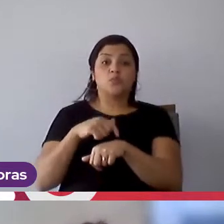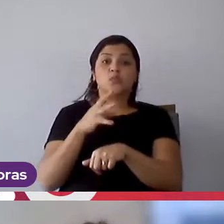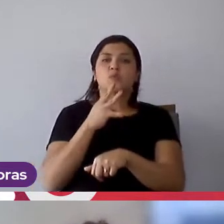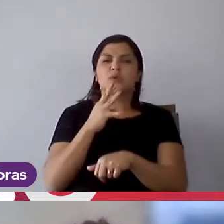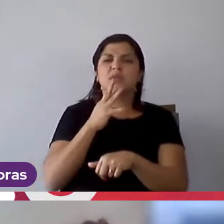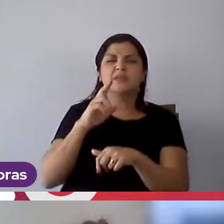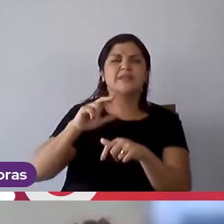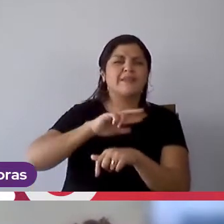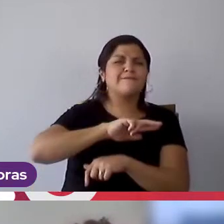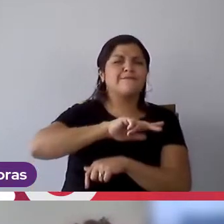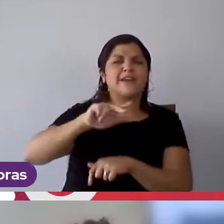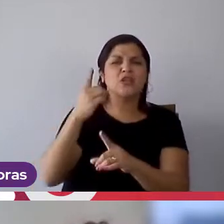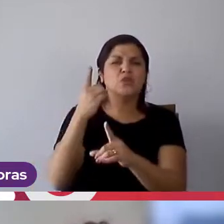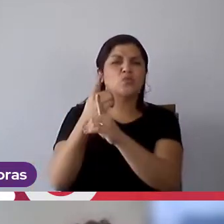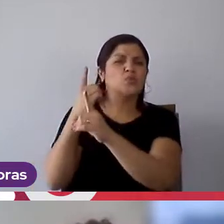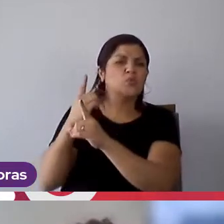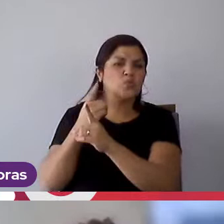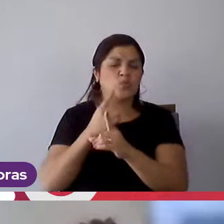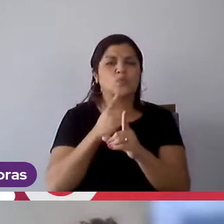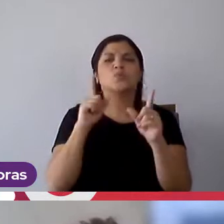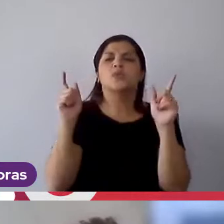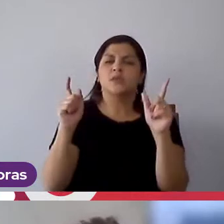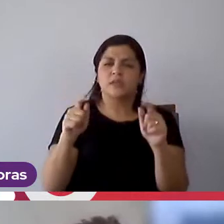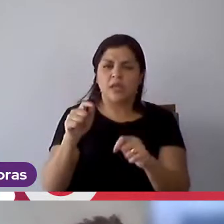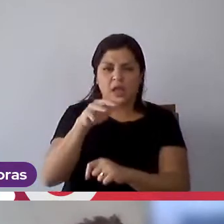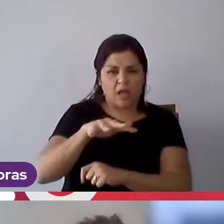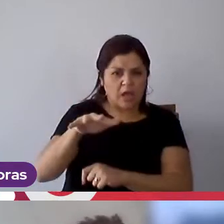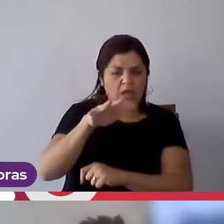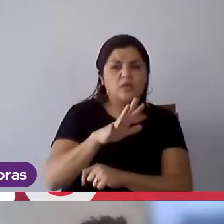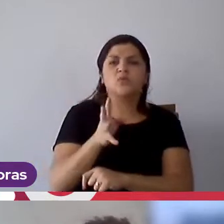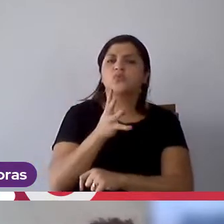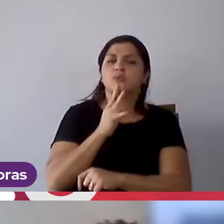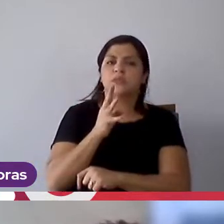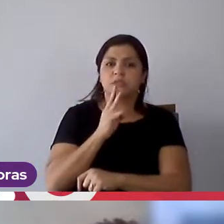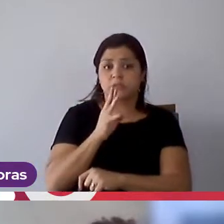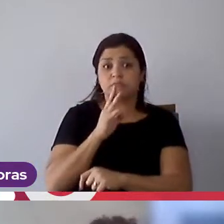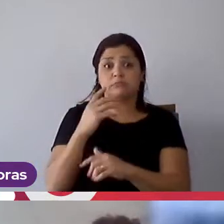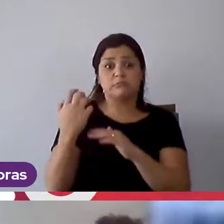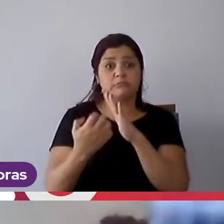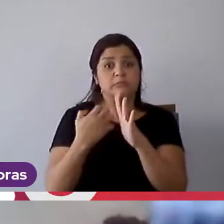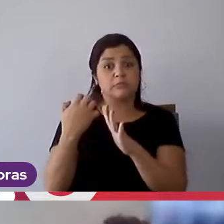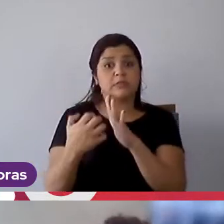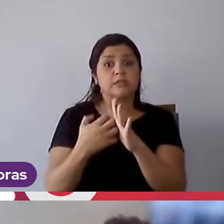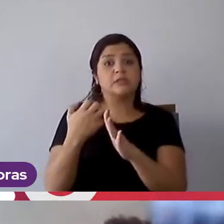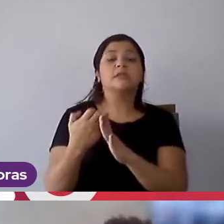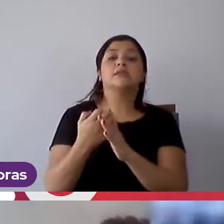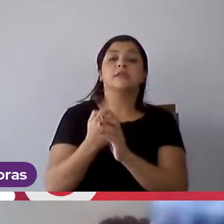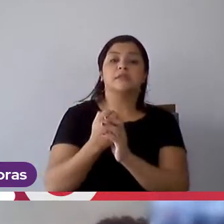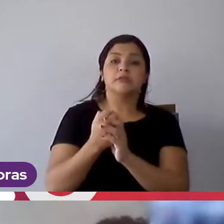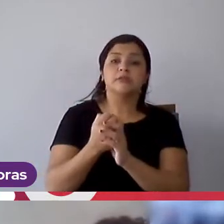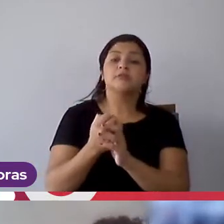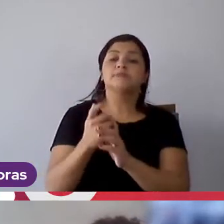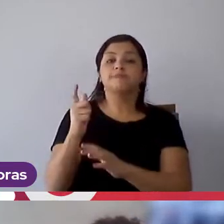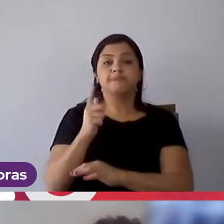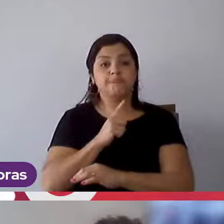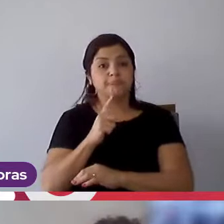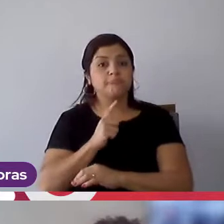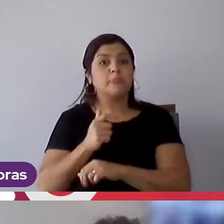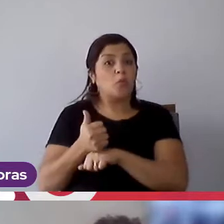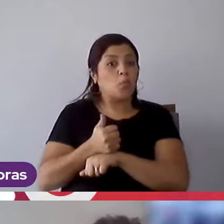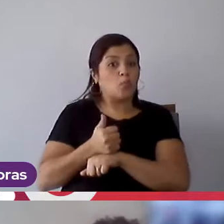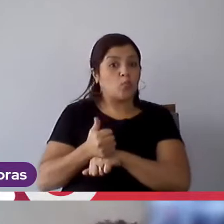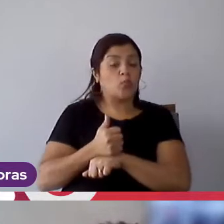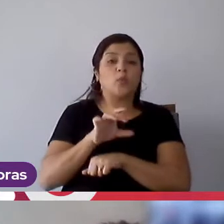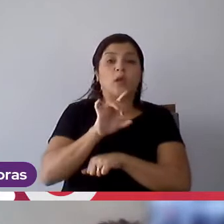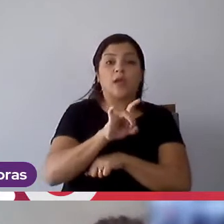encontros, né, para conhecer todas as áreas da empresa, então é, vem um profissional de cada